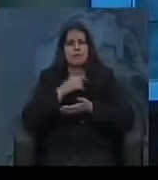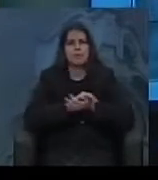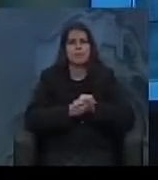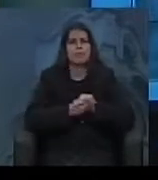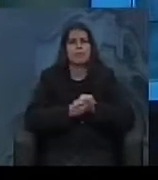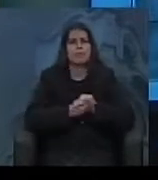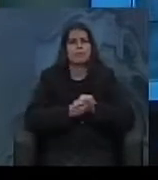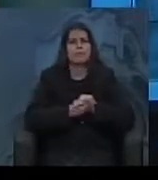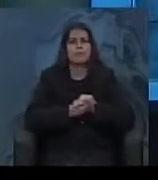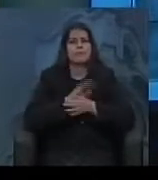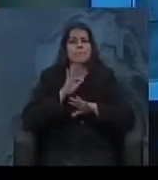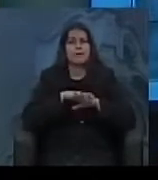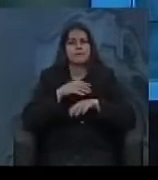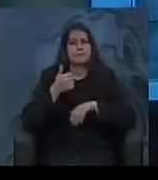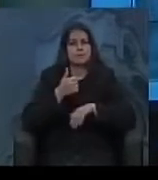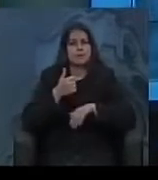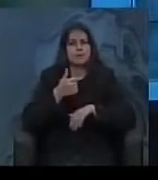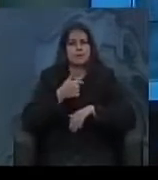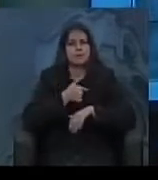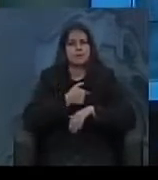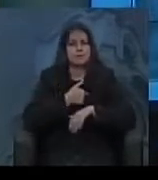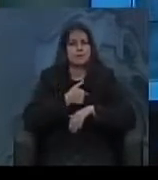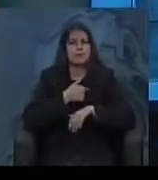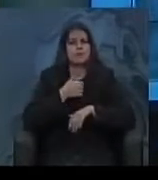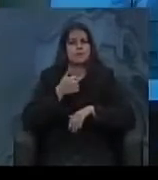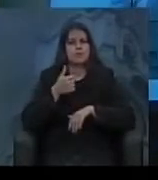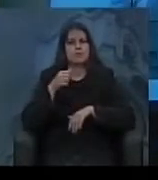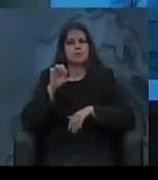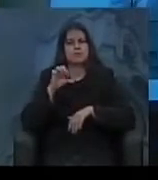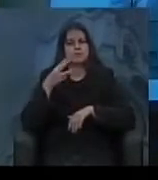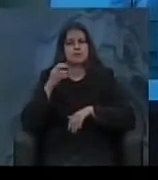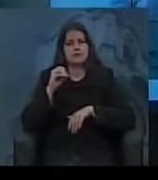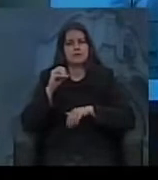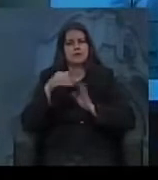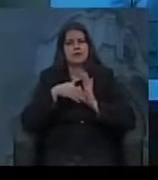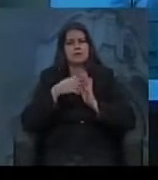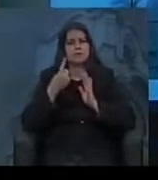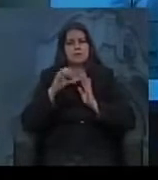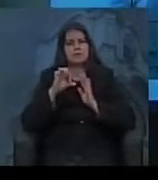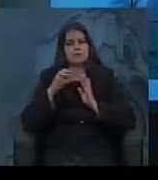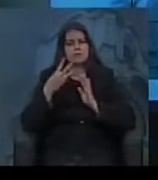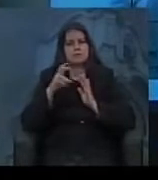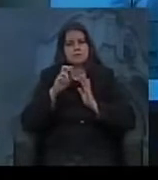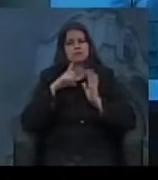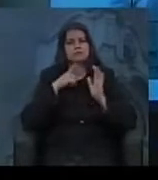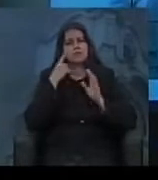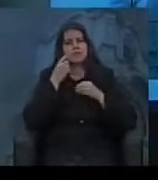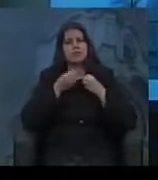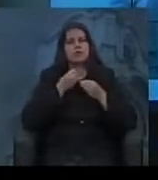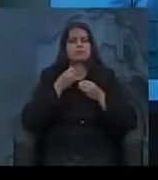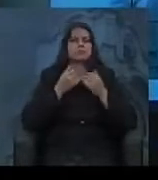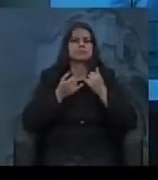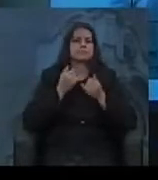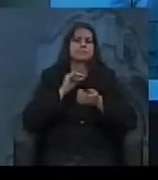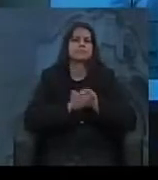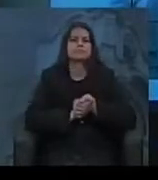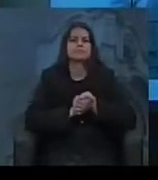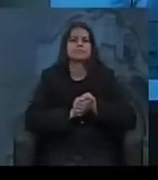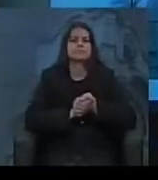primeiro governo Vargas, de 30 a 45, vai iniciar o processo de substituição de importações de bens não duráveis, camisa,